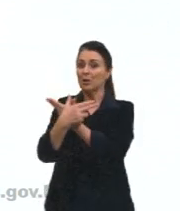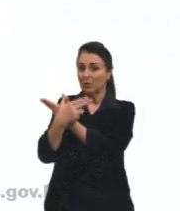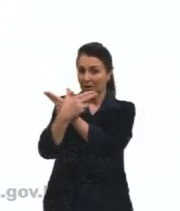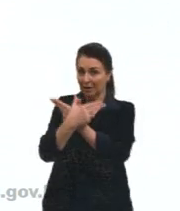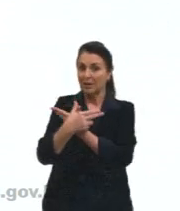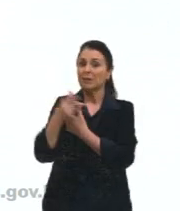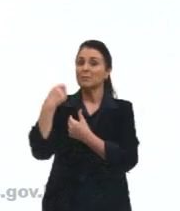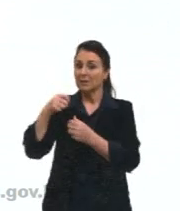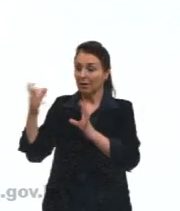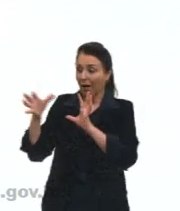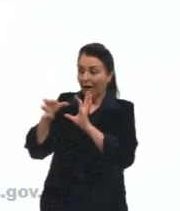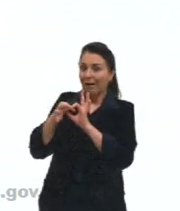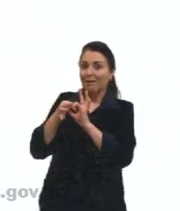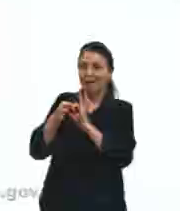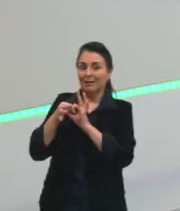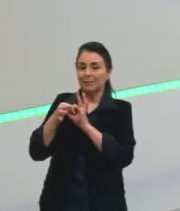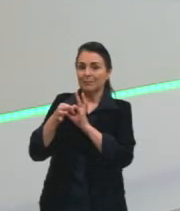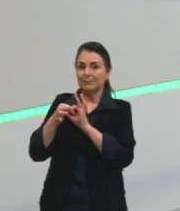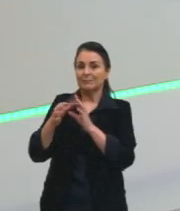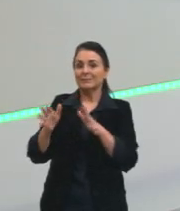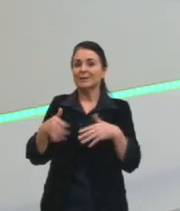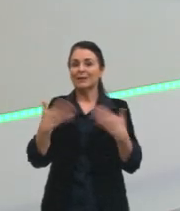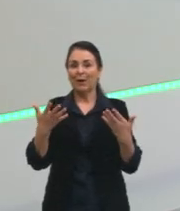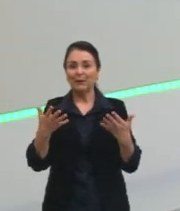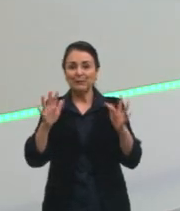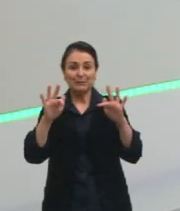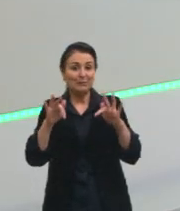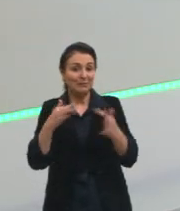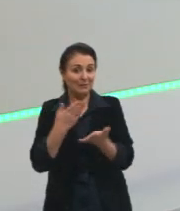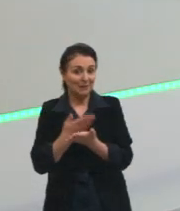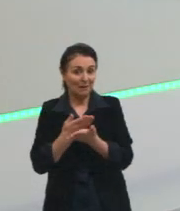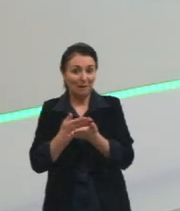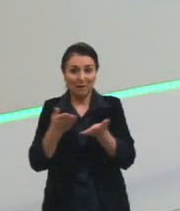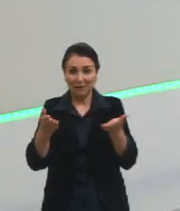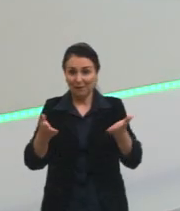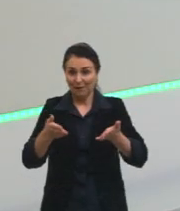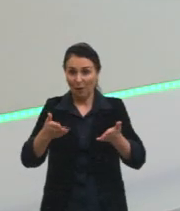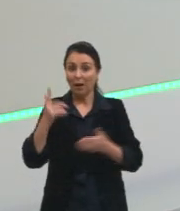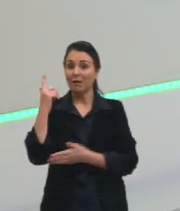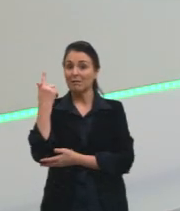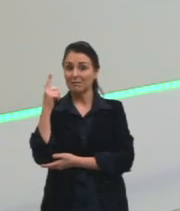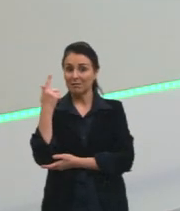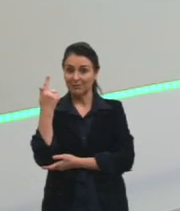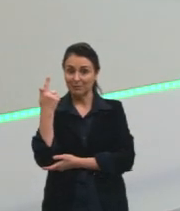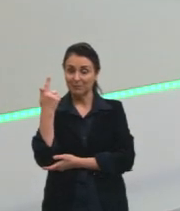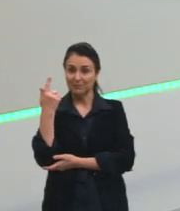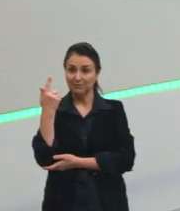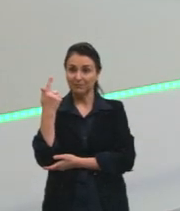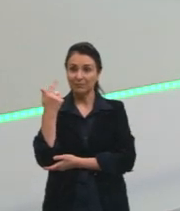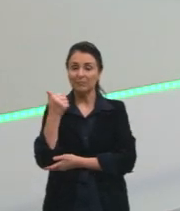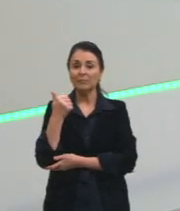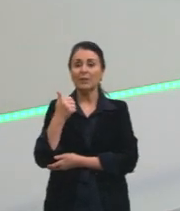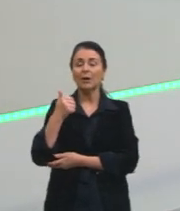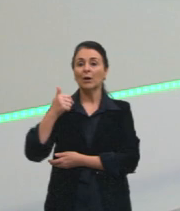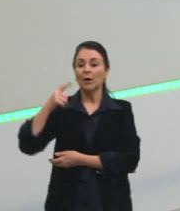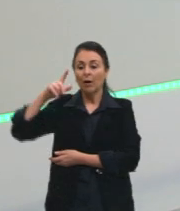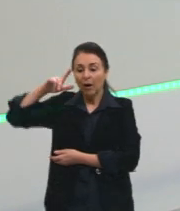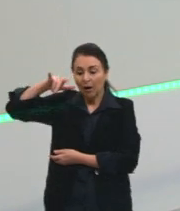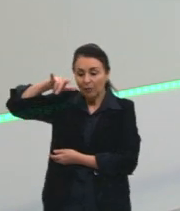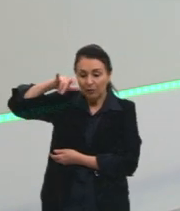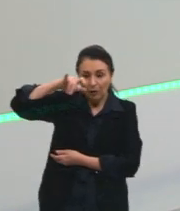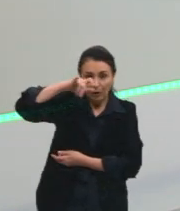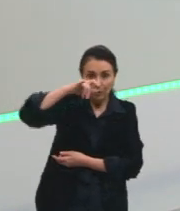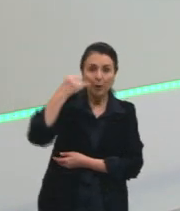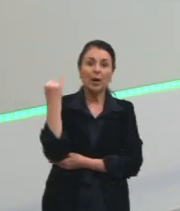meninas? Vamos ficando por aqui, encerrando a nossa aulinha de geografia, tá, gurizada? O assessoramento remoto, então, ele é